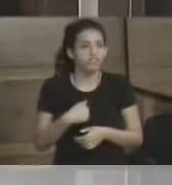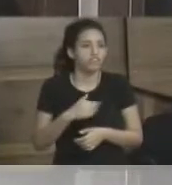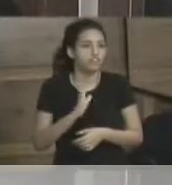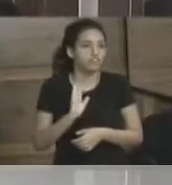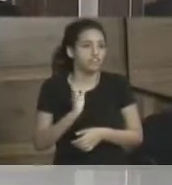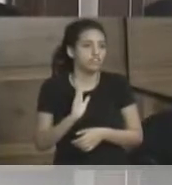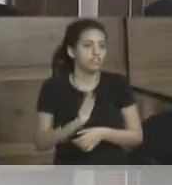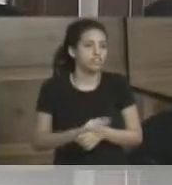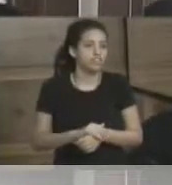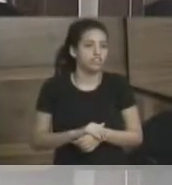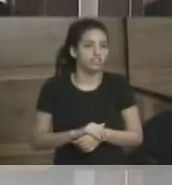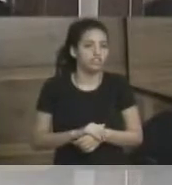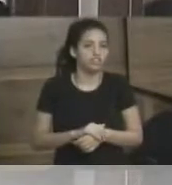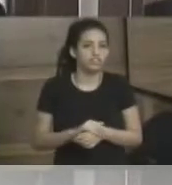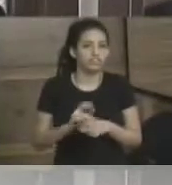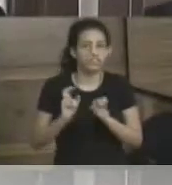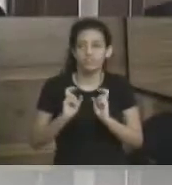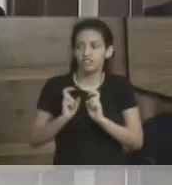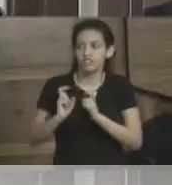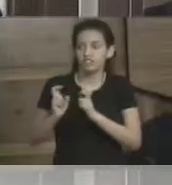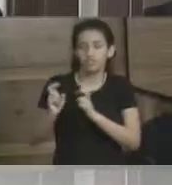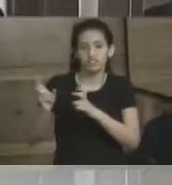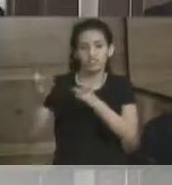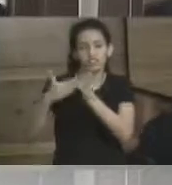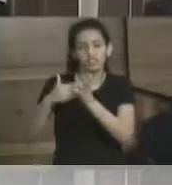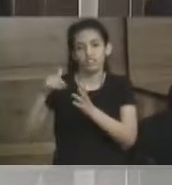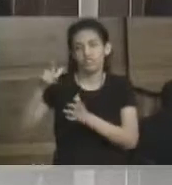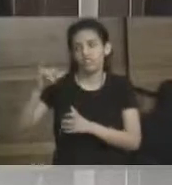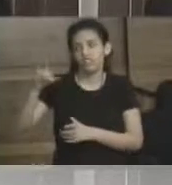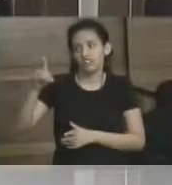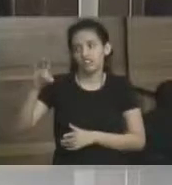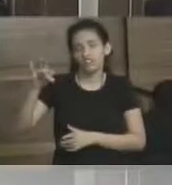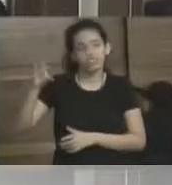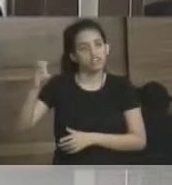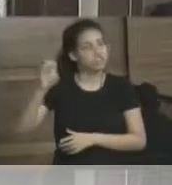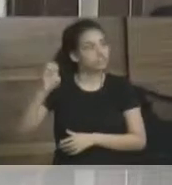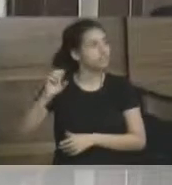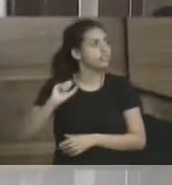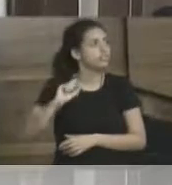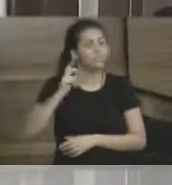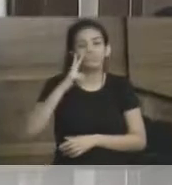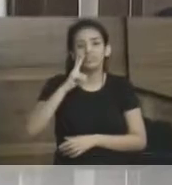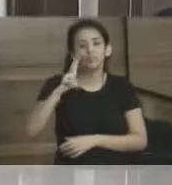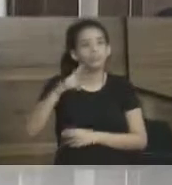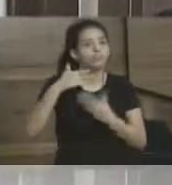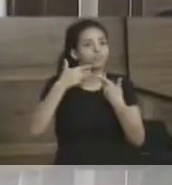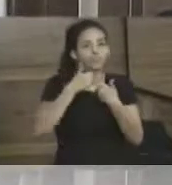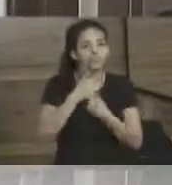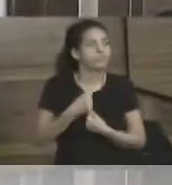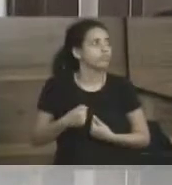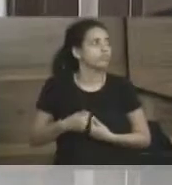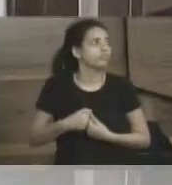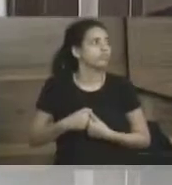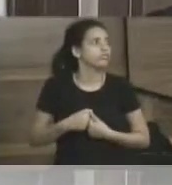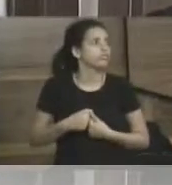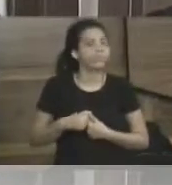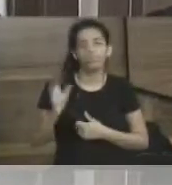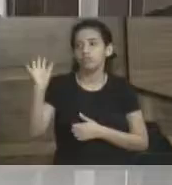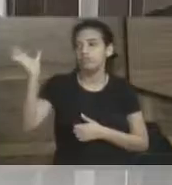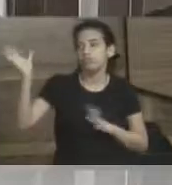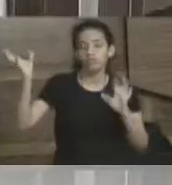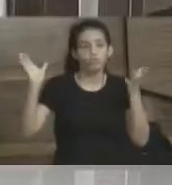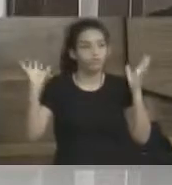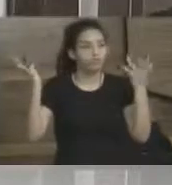bonde em trem para ir até Leeds, para ir até Rio, claro. E o que você vê lá é simplesmente sensacional. Mata,